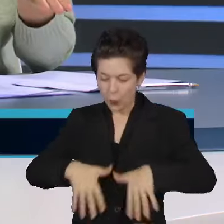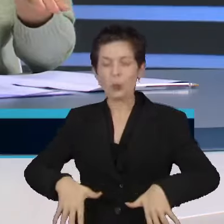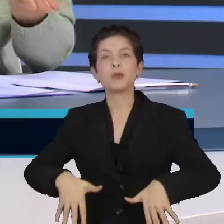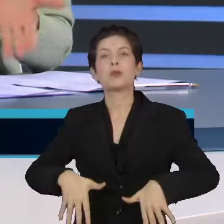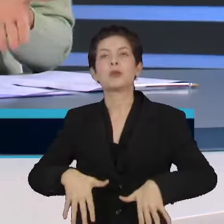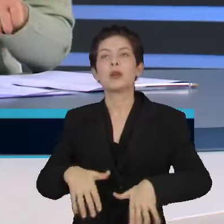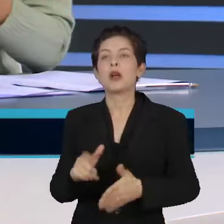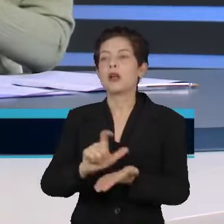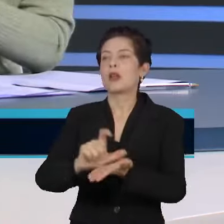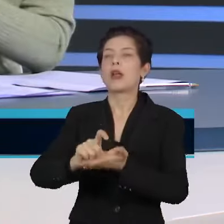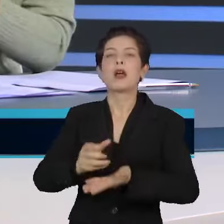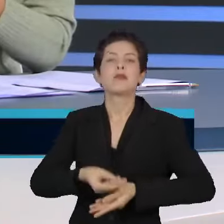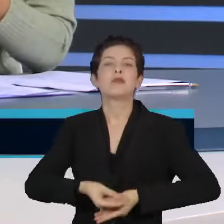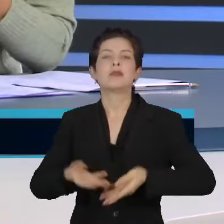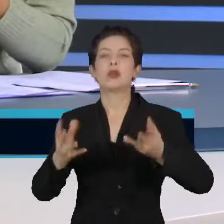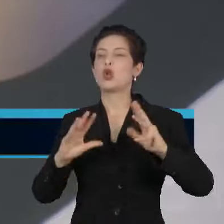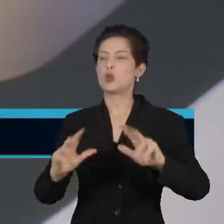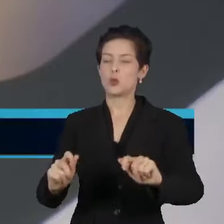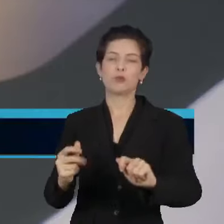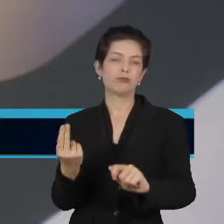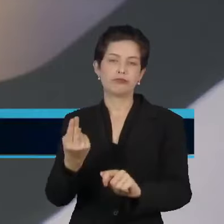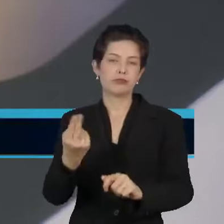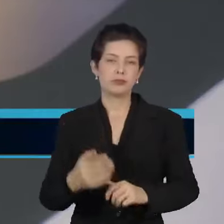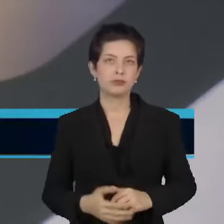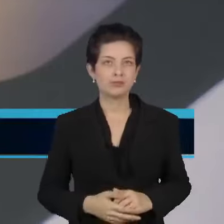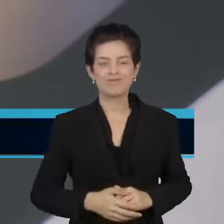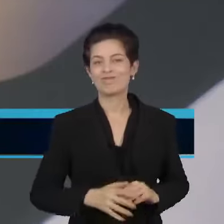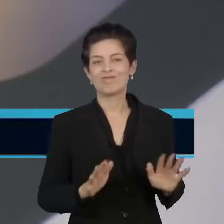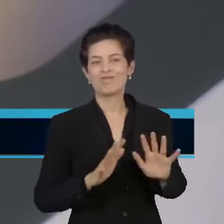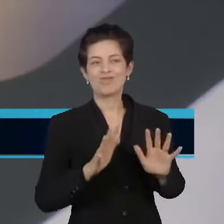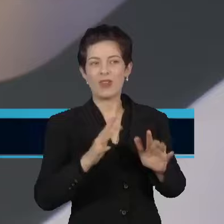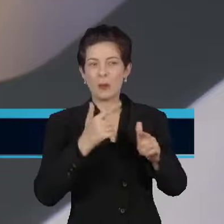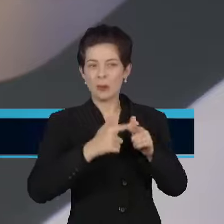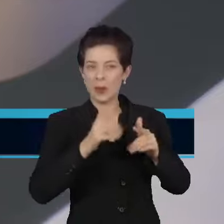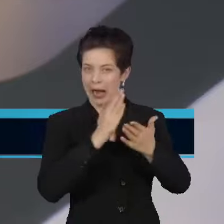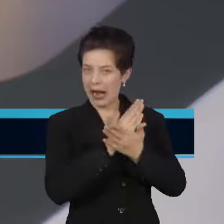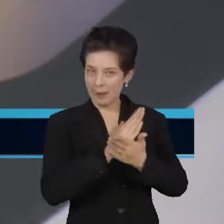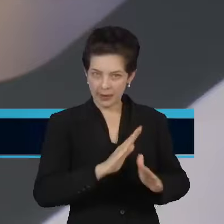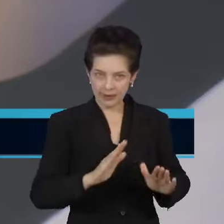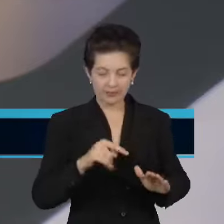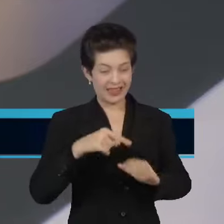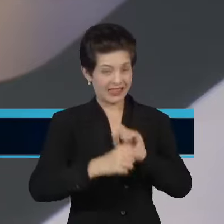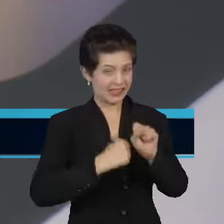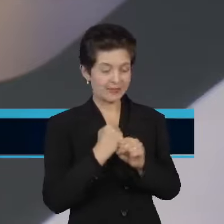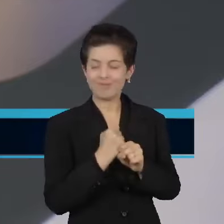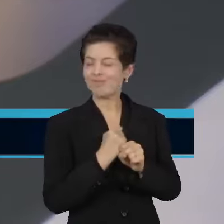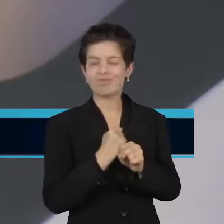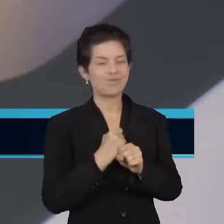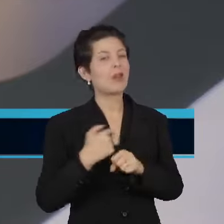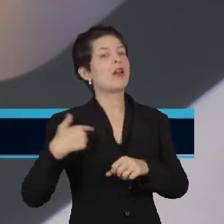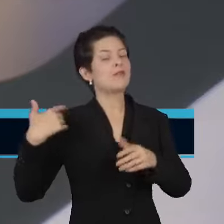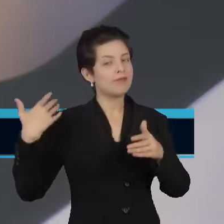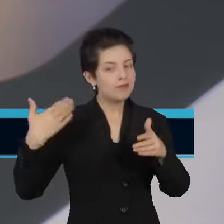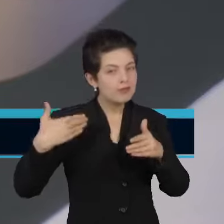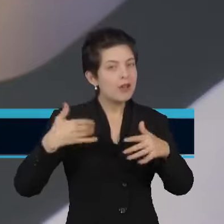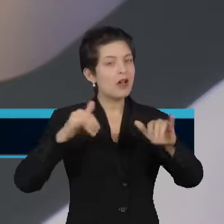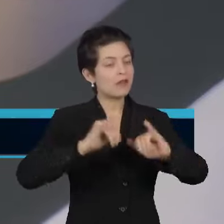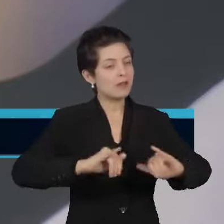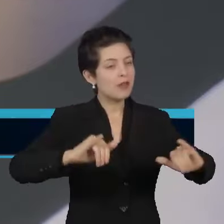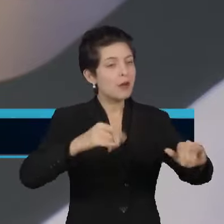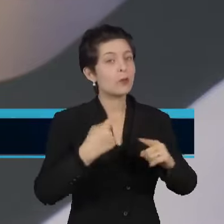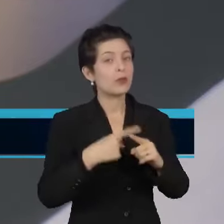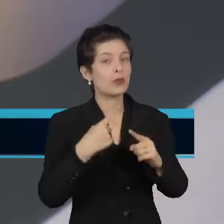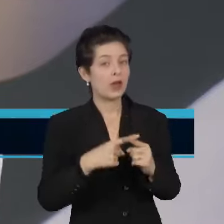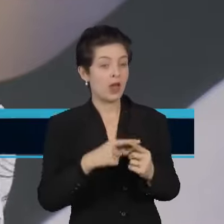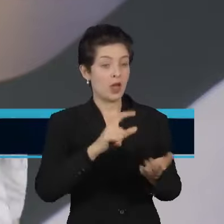tem doses suficientes para todos, né, doutora Rosana? A vacina não vai resolver o problema da dengue este ano, isso a gente tem falado e repetido, porque são